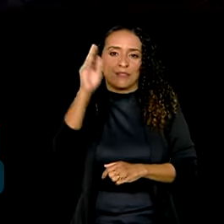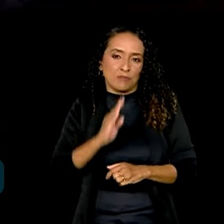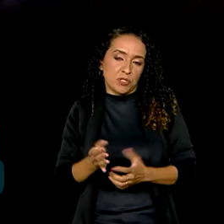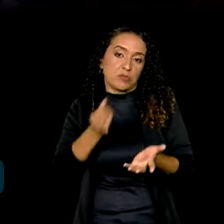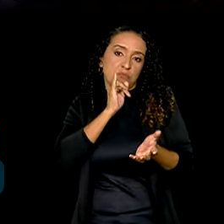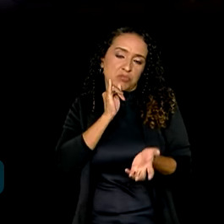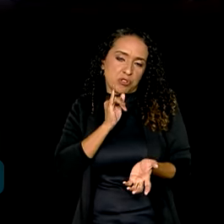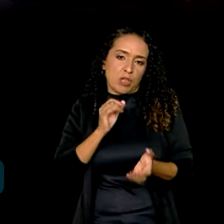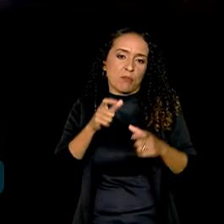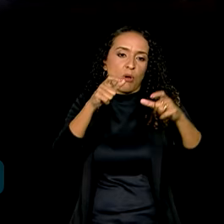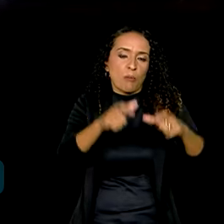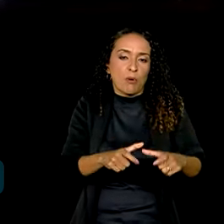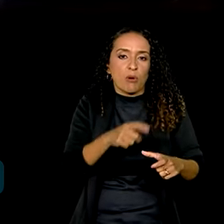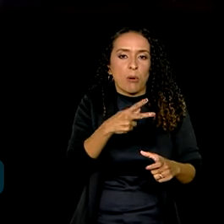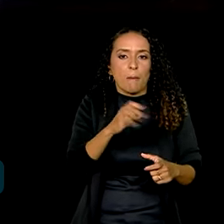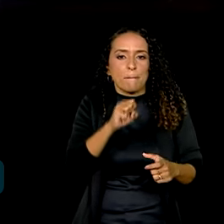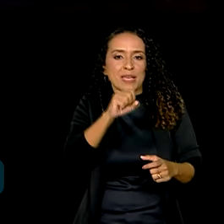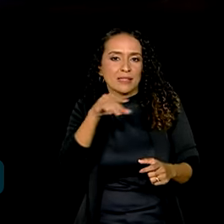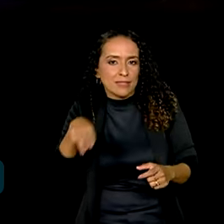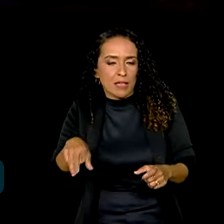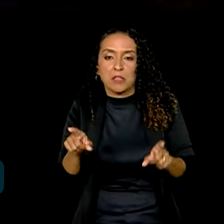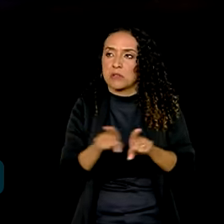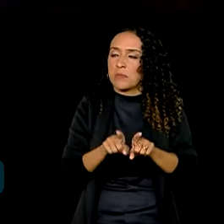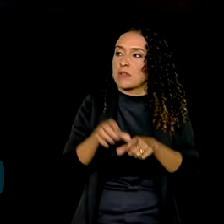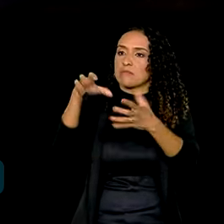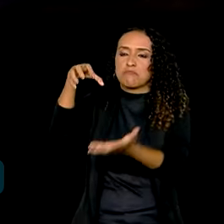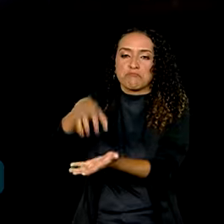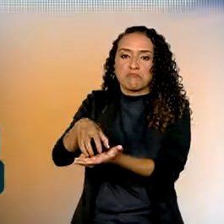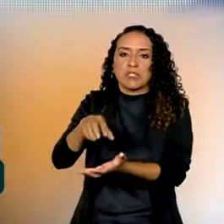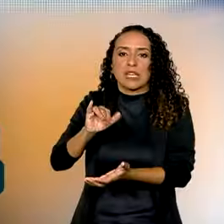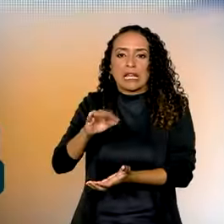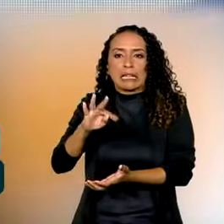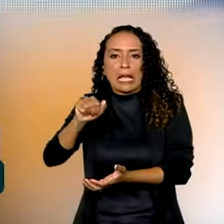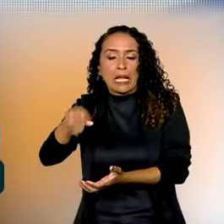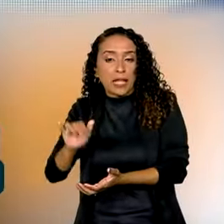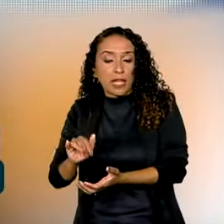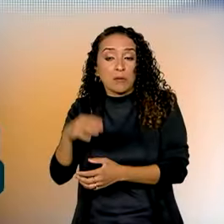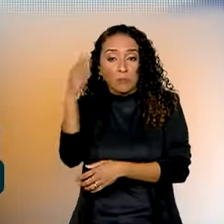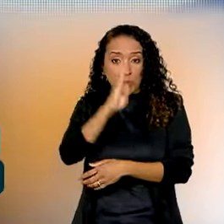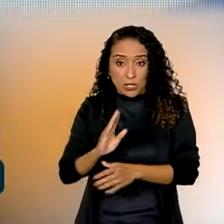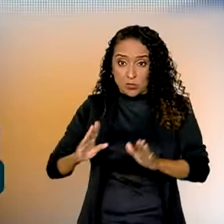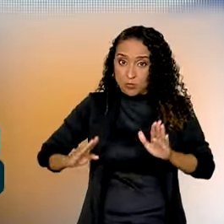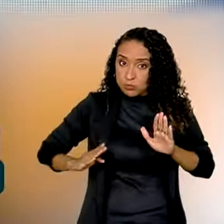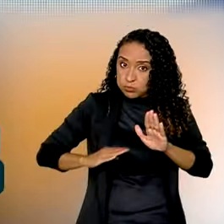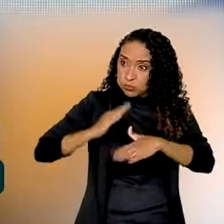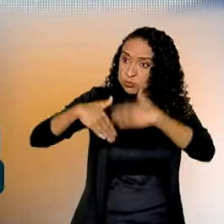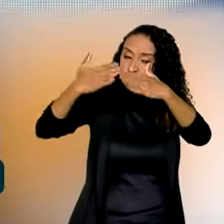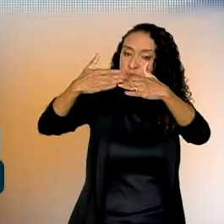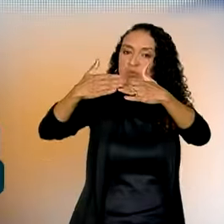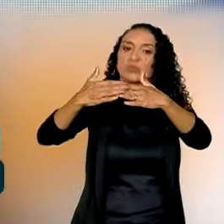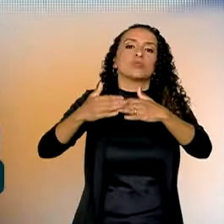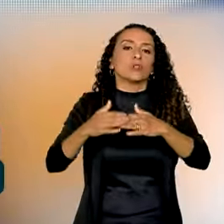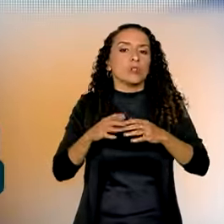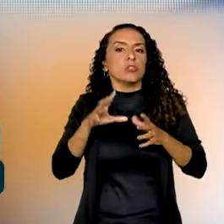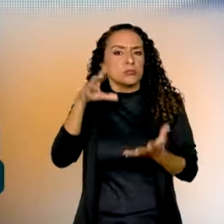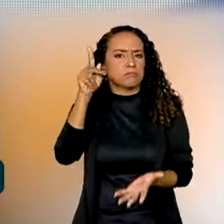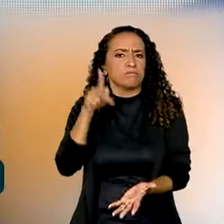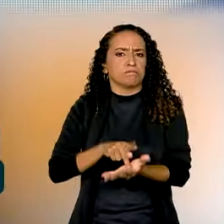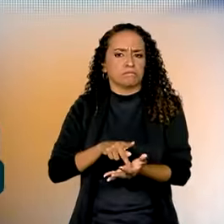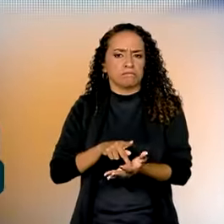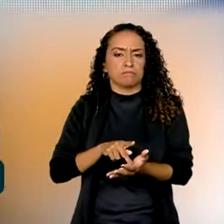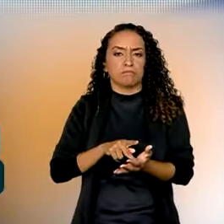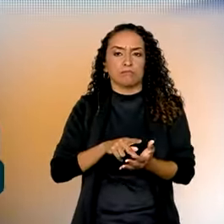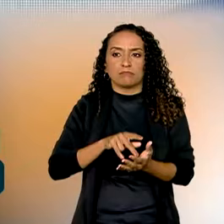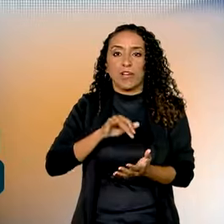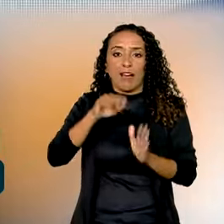exemplo do porto de Pecém, a exemplo do porto de Itaqui. Para o Brasil crescer, para o Brasil se consolidar nessa agenda